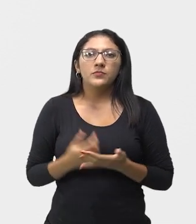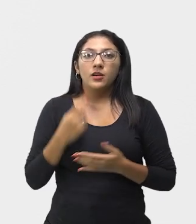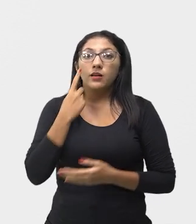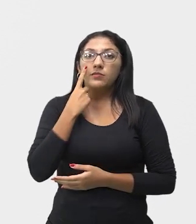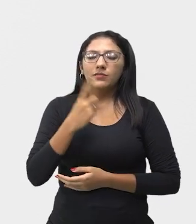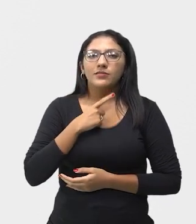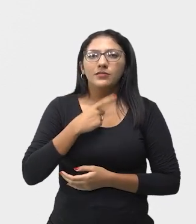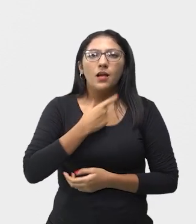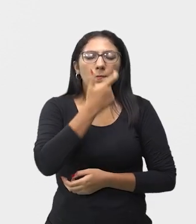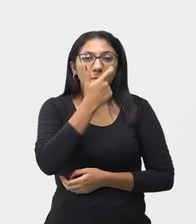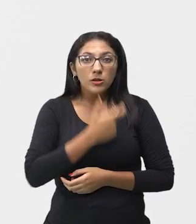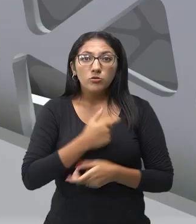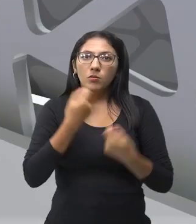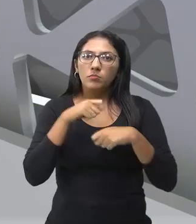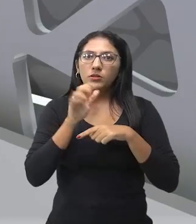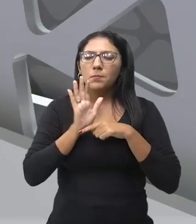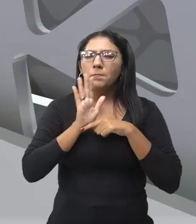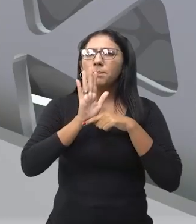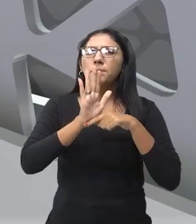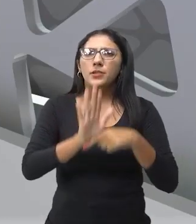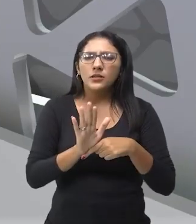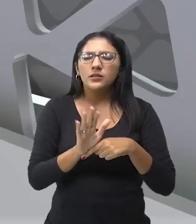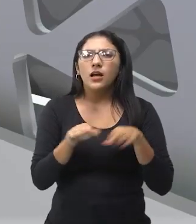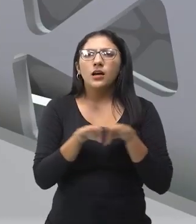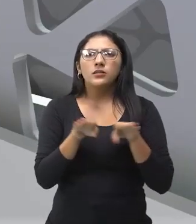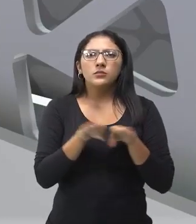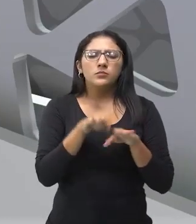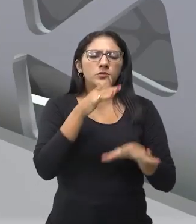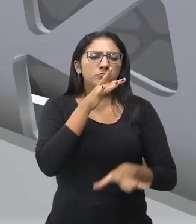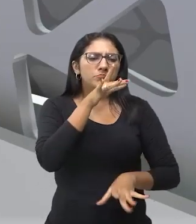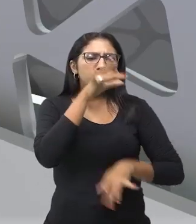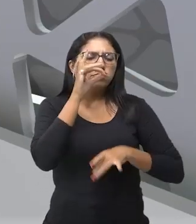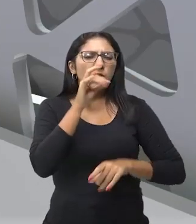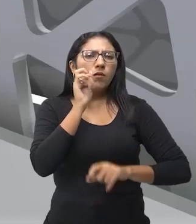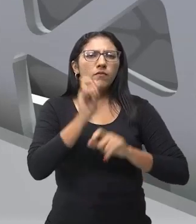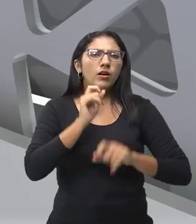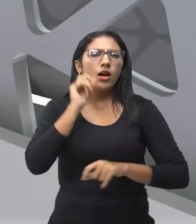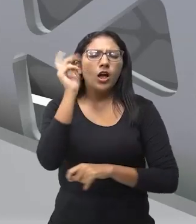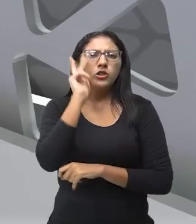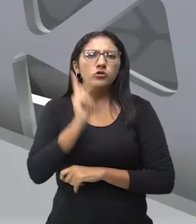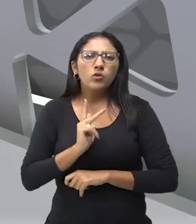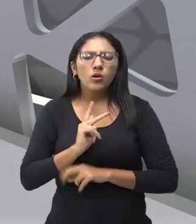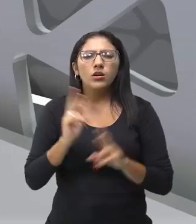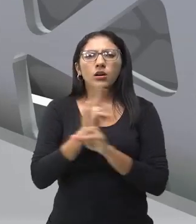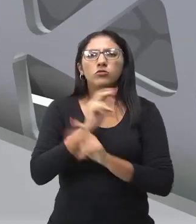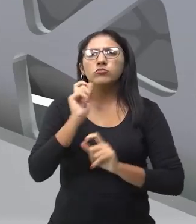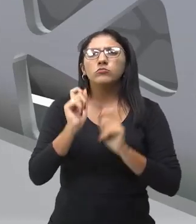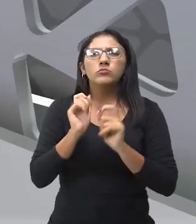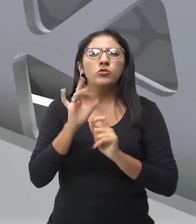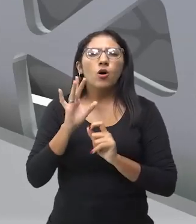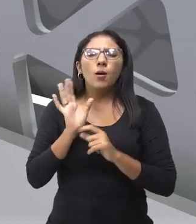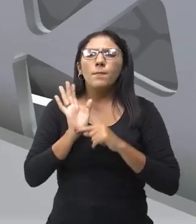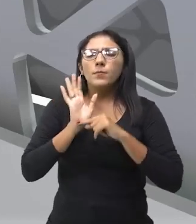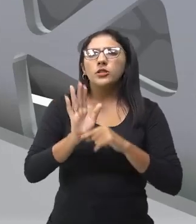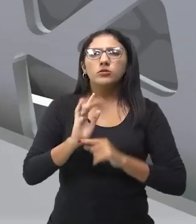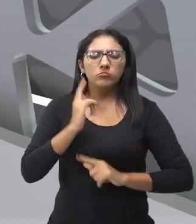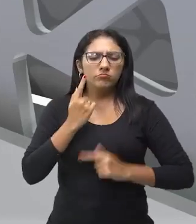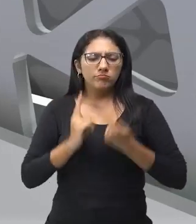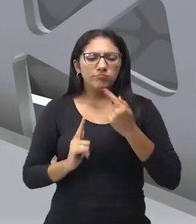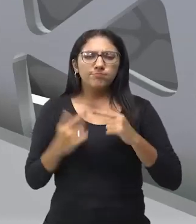o ator, ele conta e interpreta uma história apenas com gestos, só com